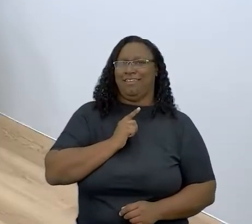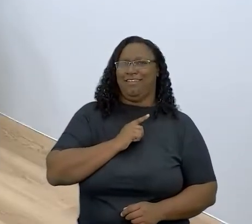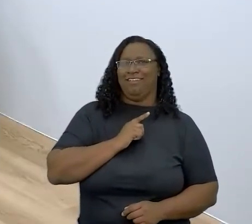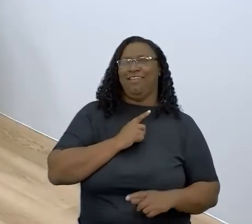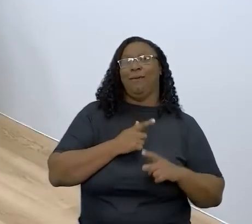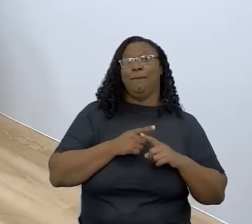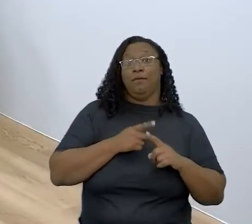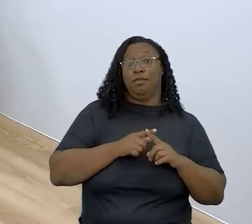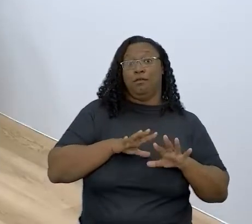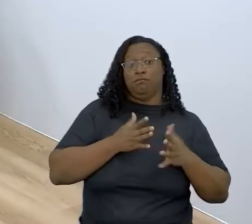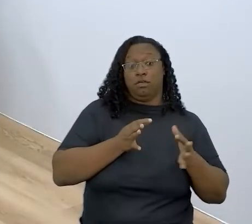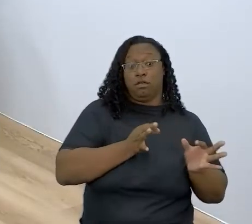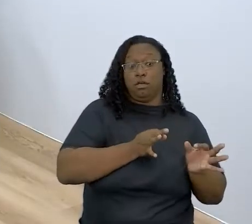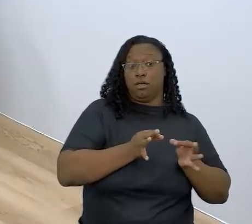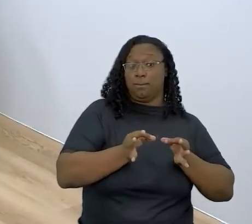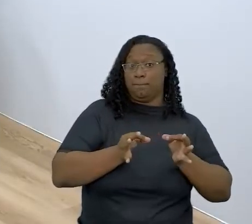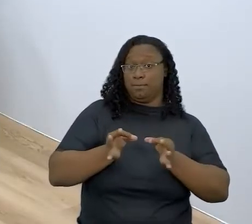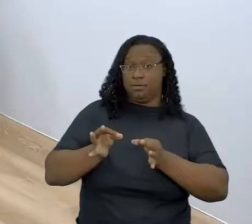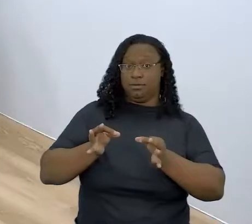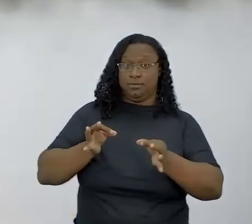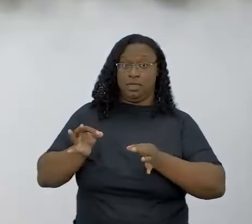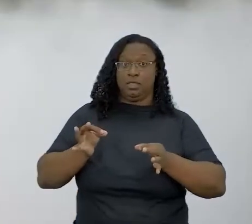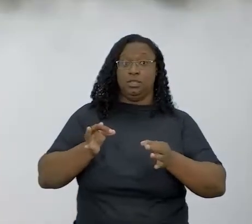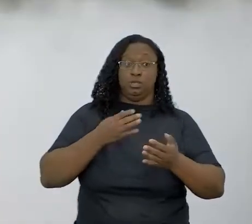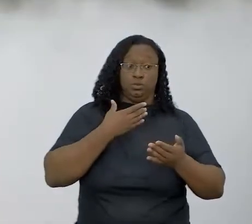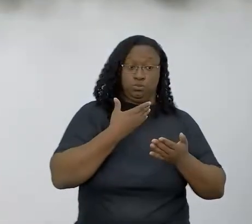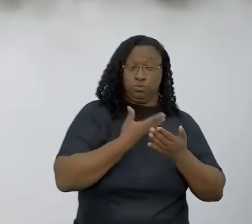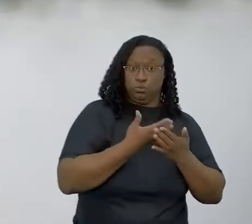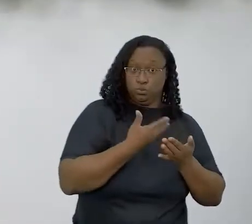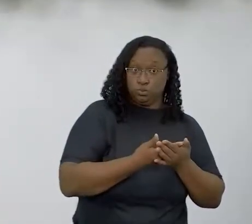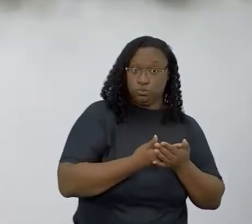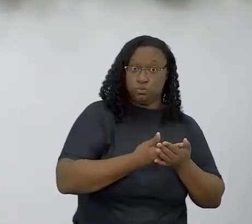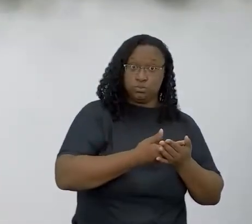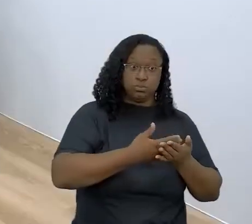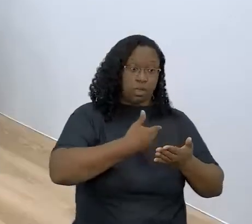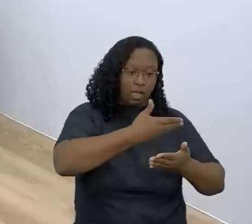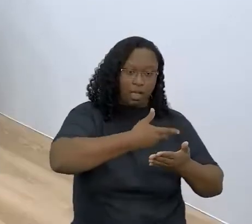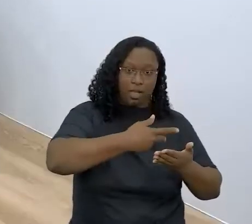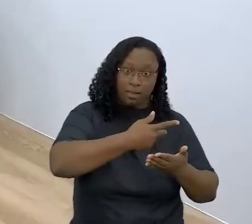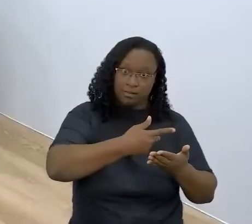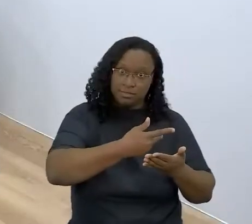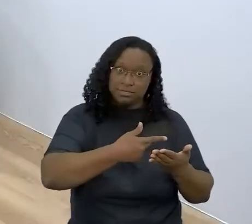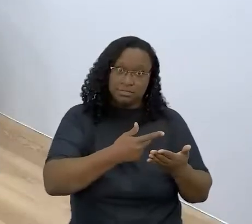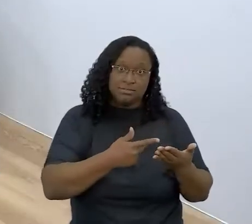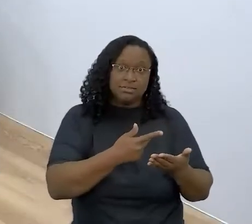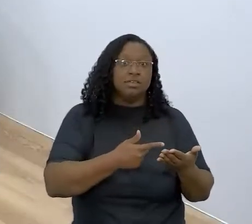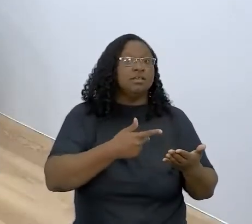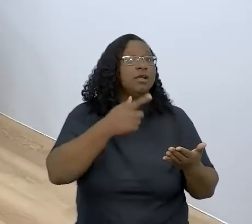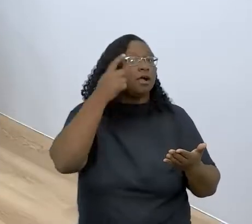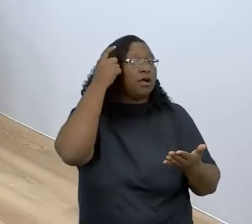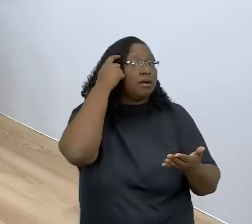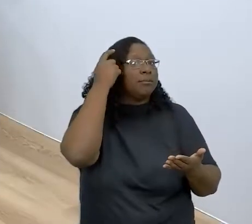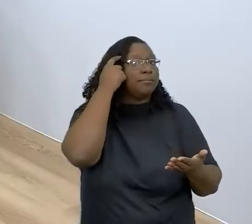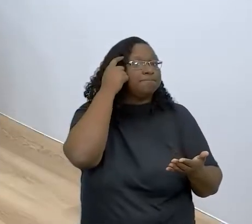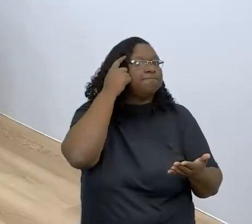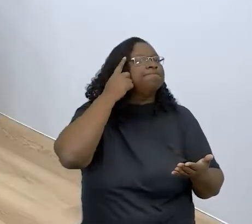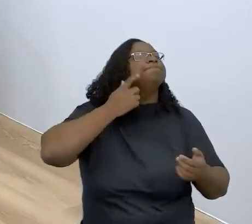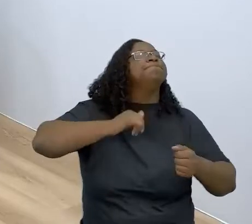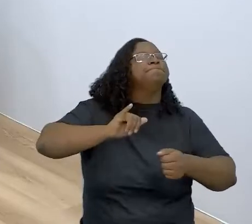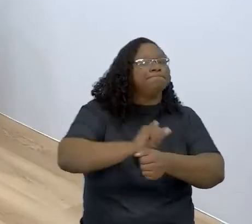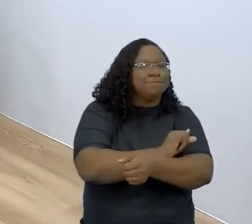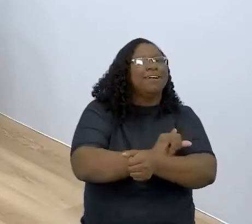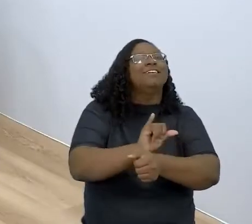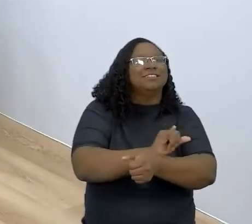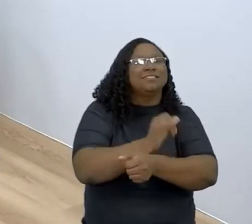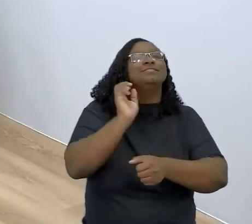tem o planejamento, tem o estudo, tem a pesquisa, tem que ter o pensamento estratégico. Tudo organizado, tudo sistematizado, bonitinho. Que aula que vai